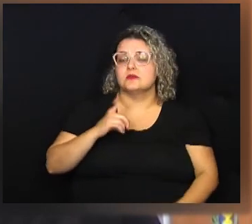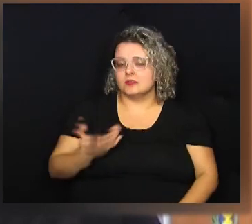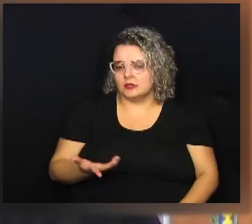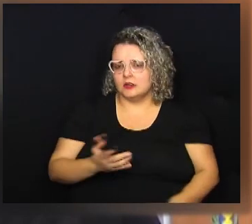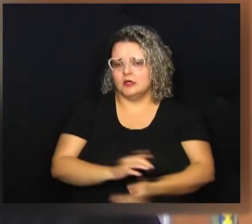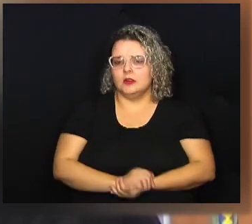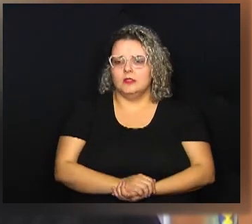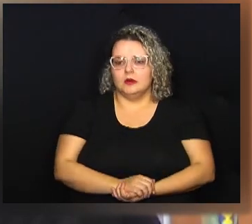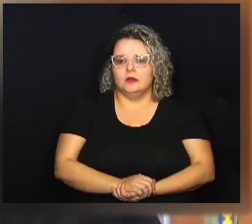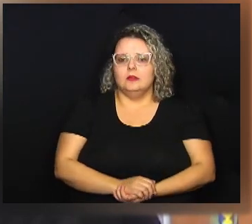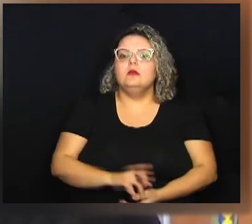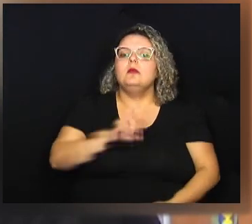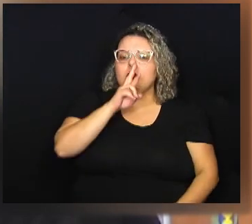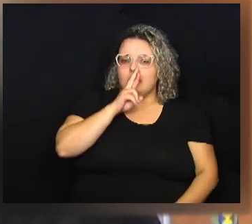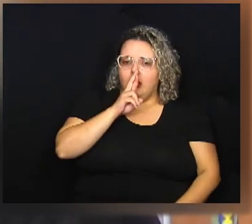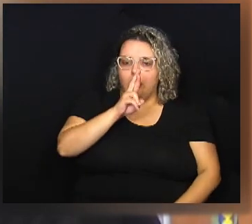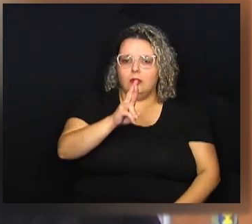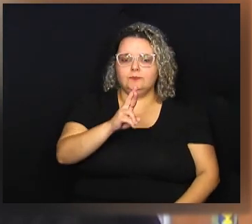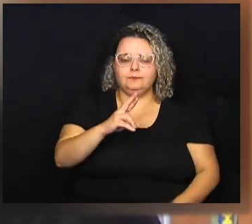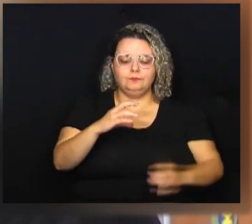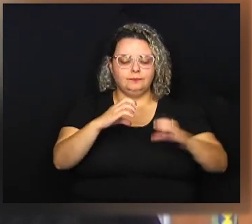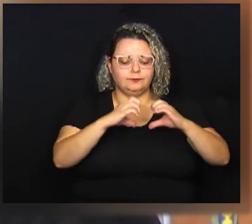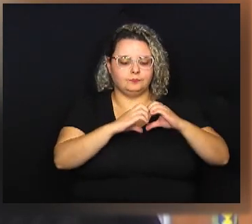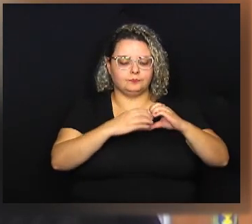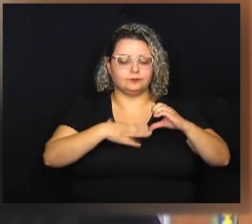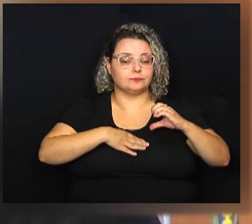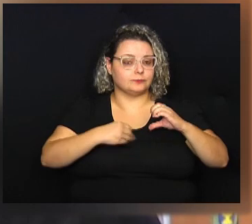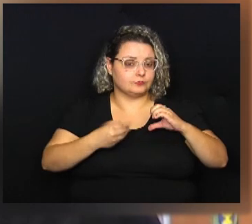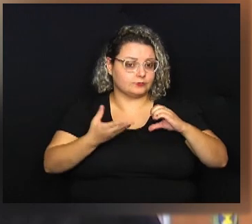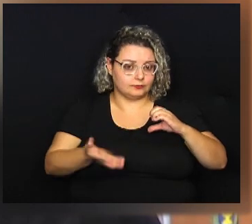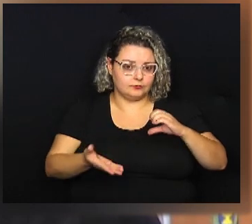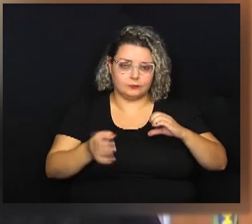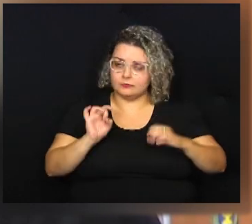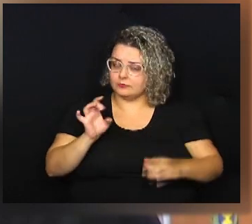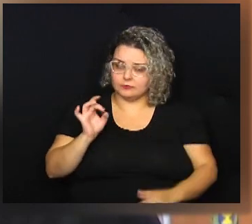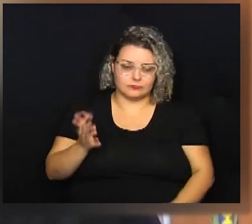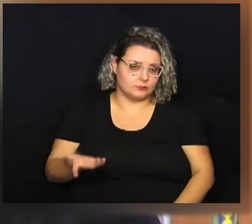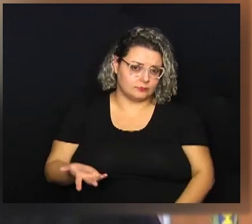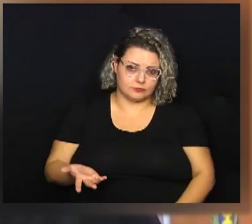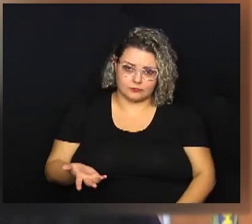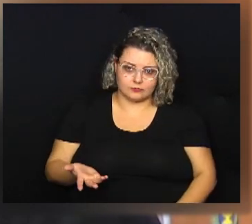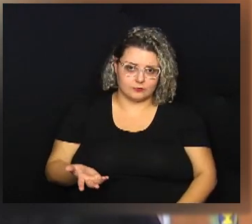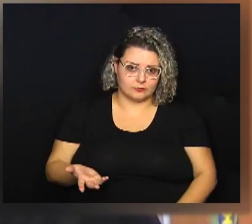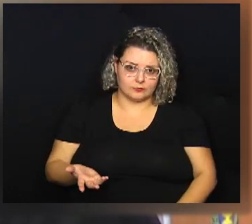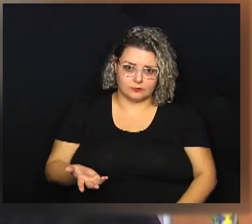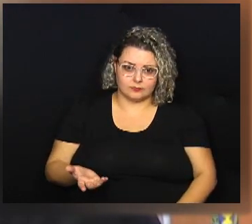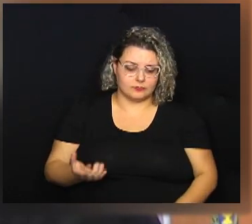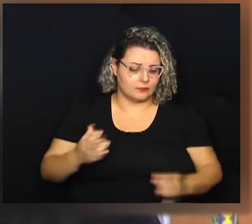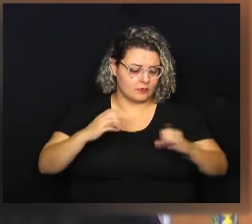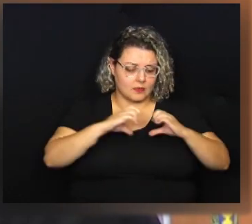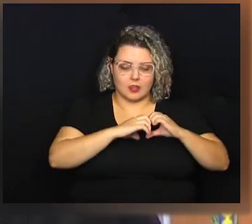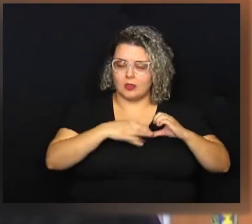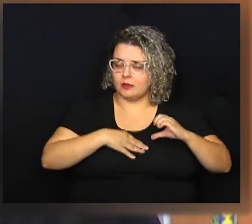faço se tiver? Eu respondo, ame seu filho. Só isso.